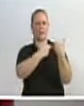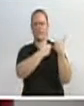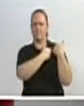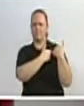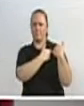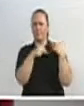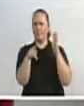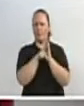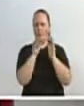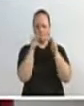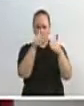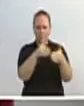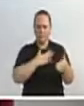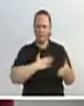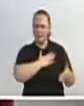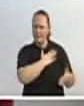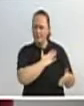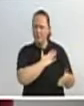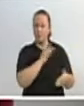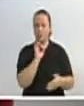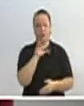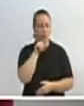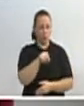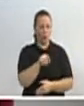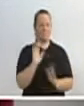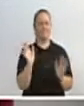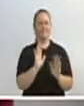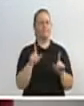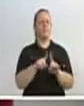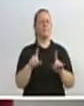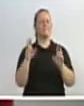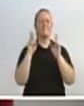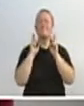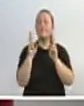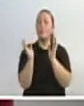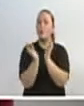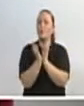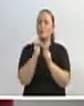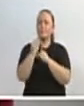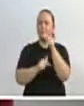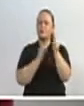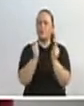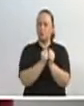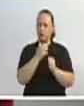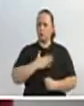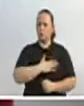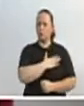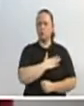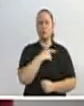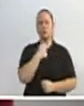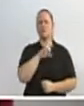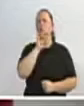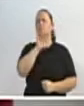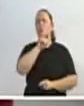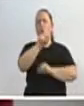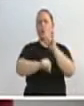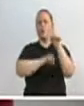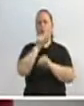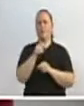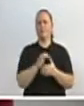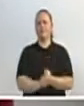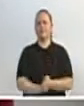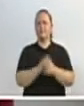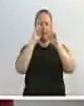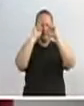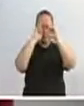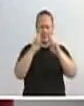para o prefeito, que colaborem, só colaborem, só cumpram com aquilo que a CPI